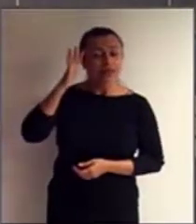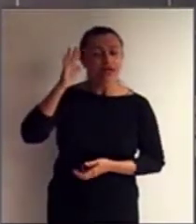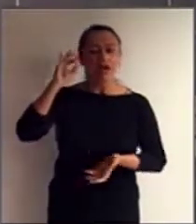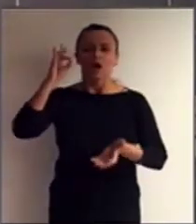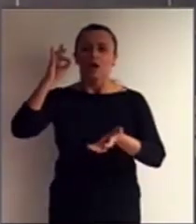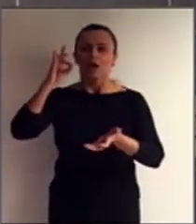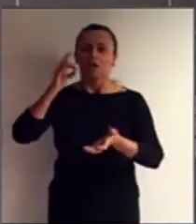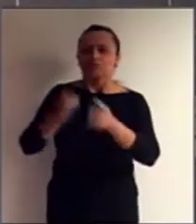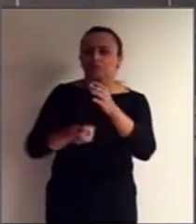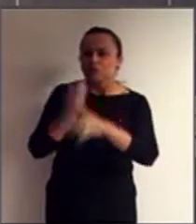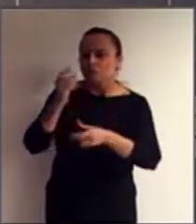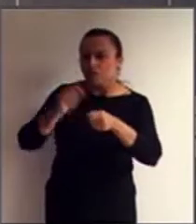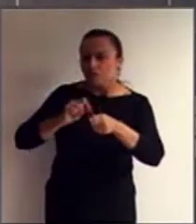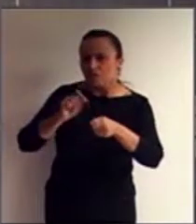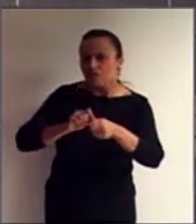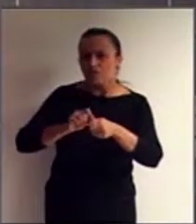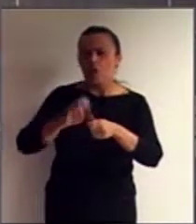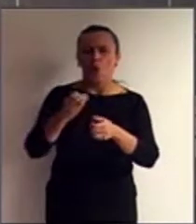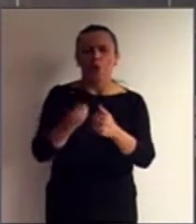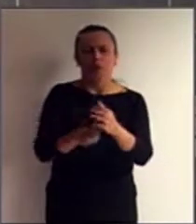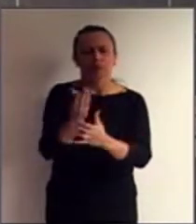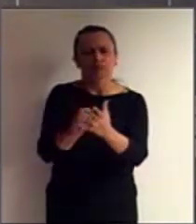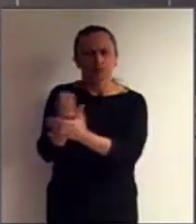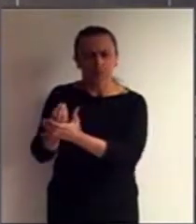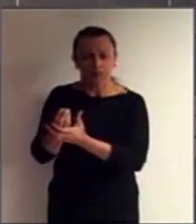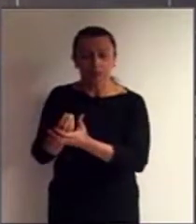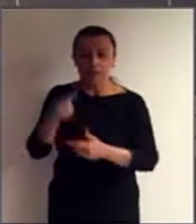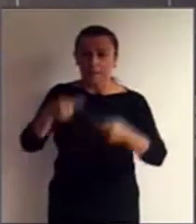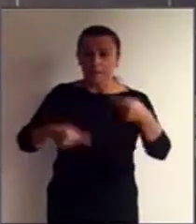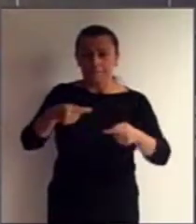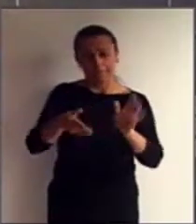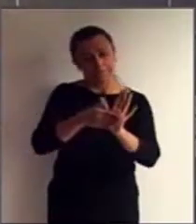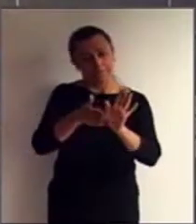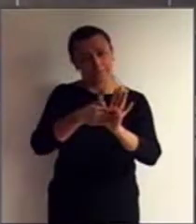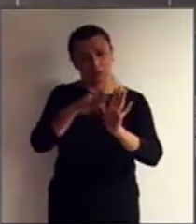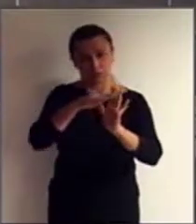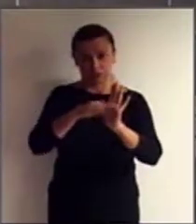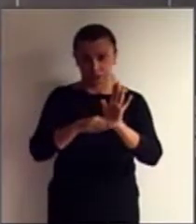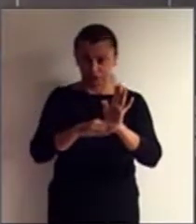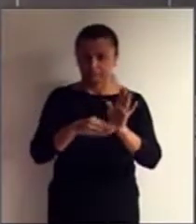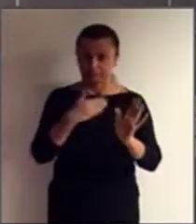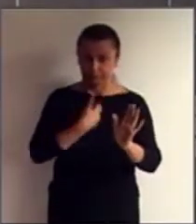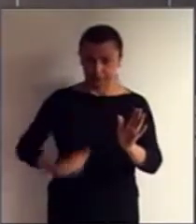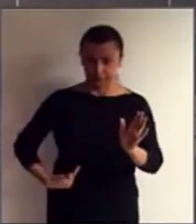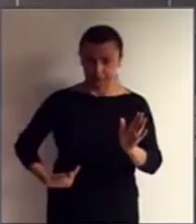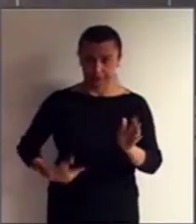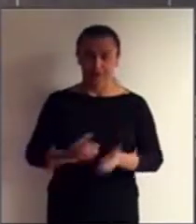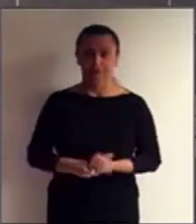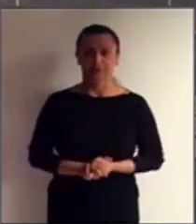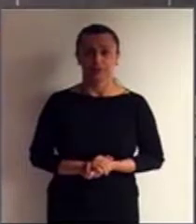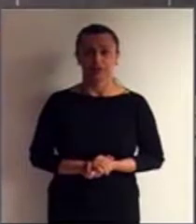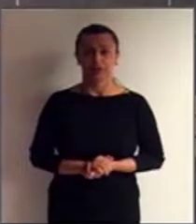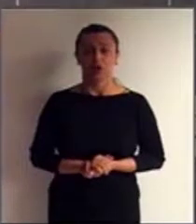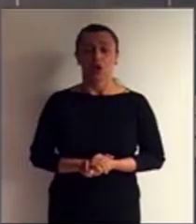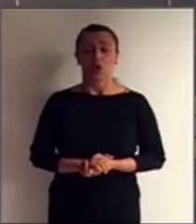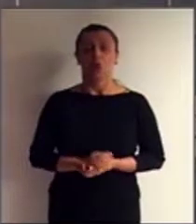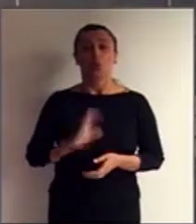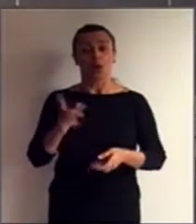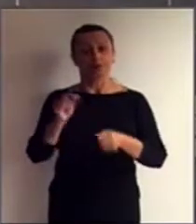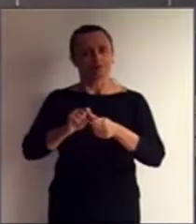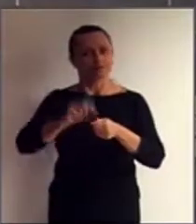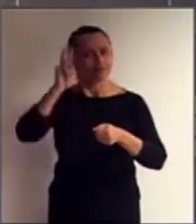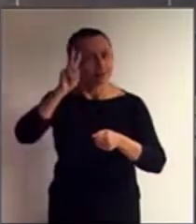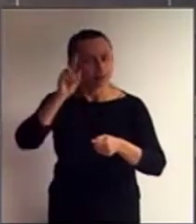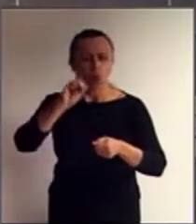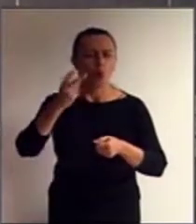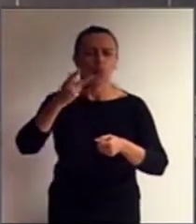e do implementar políticas públicas. Quando as faz ou quando não as faz.